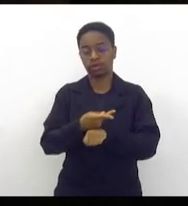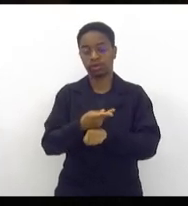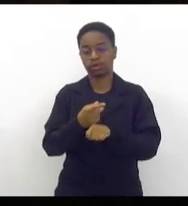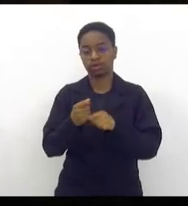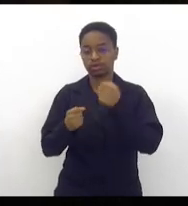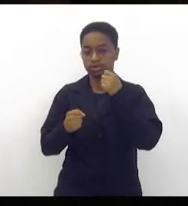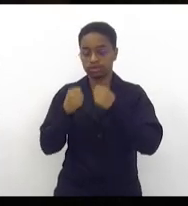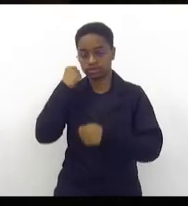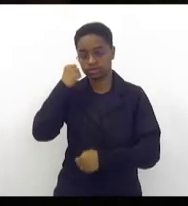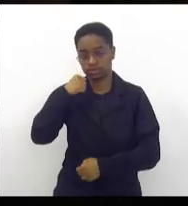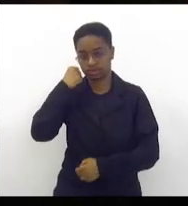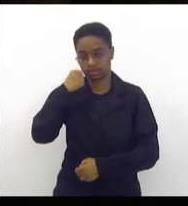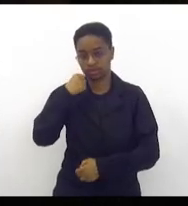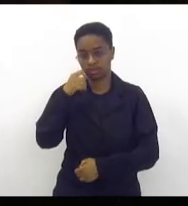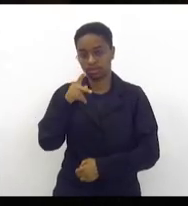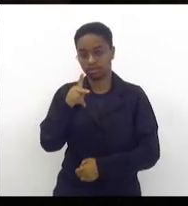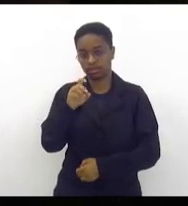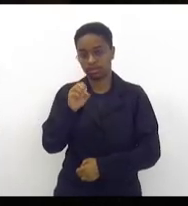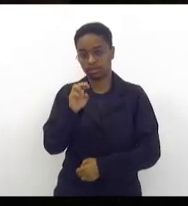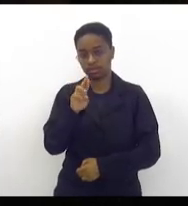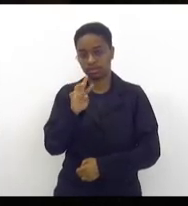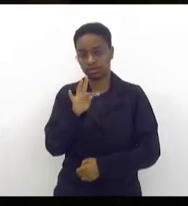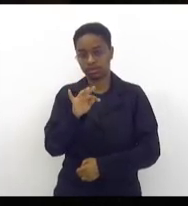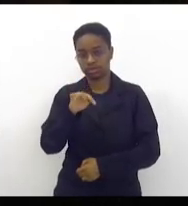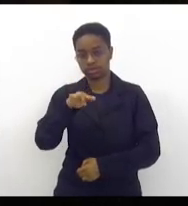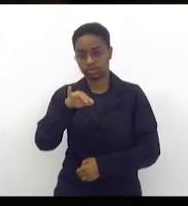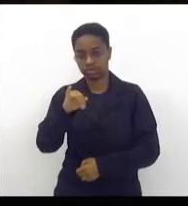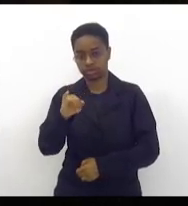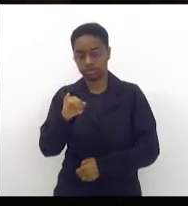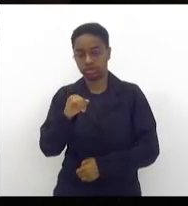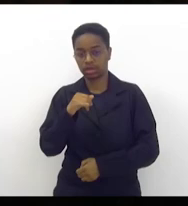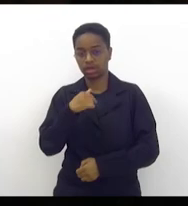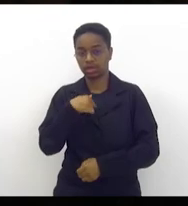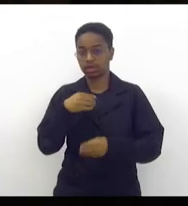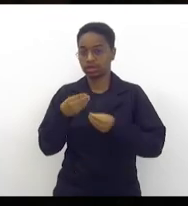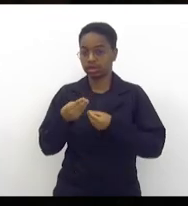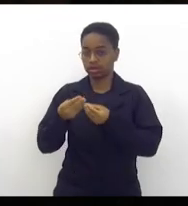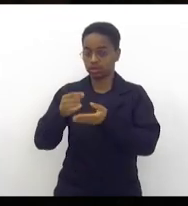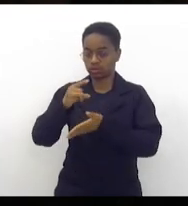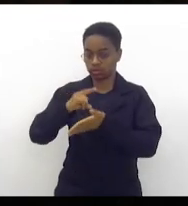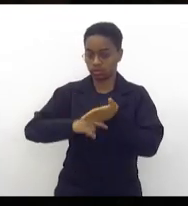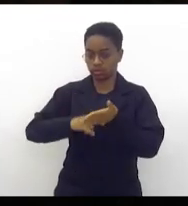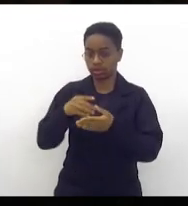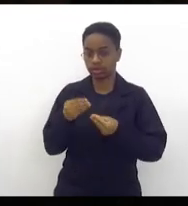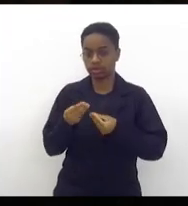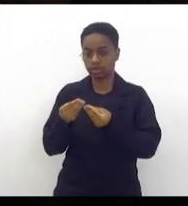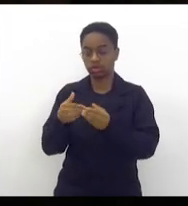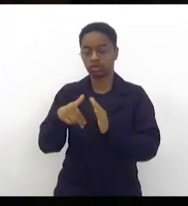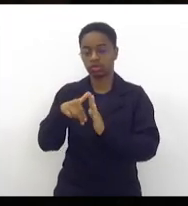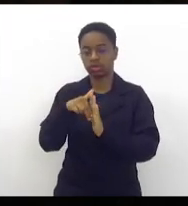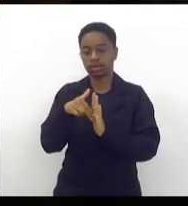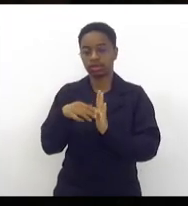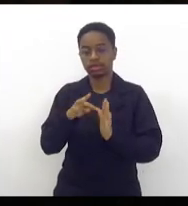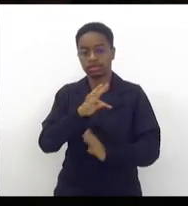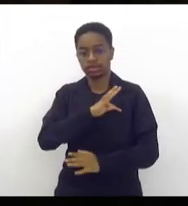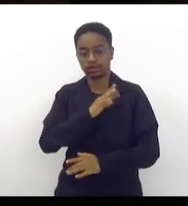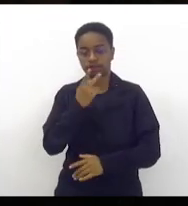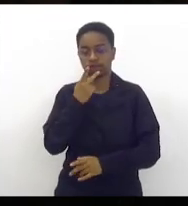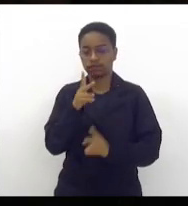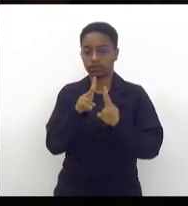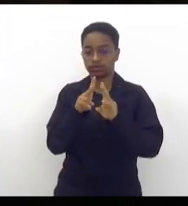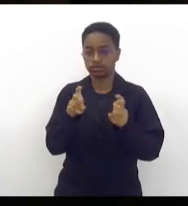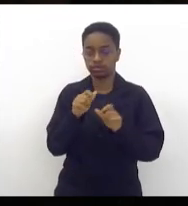Portinho. Entreguei um dossiê a ele, entreguei a nota técnica, falei sobre a reforma